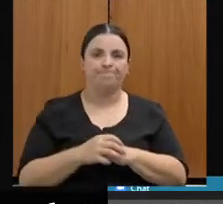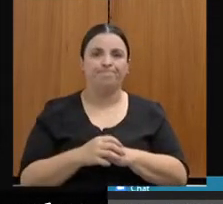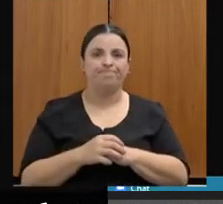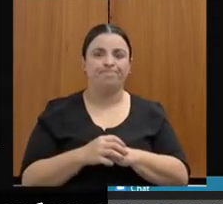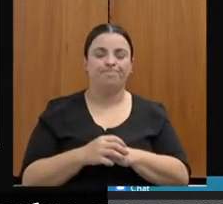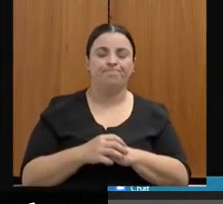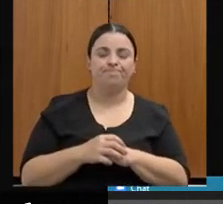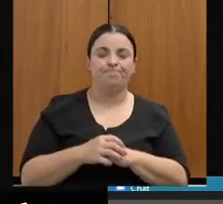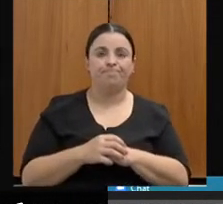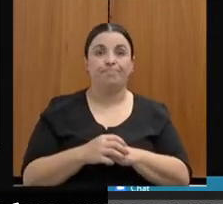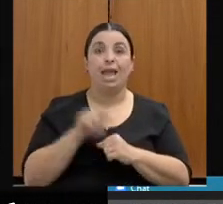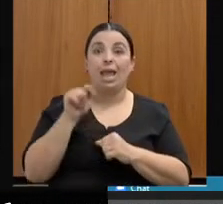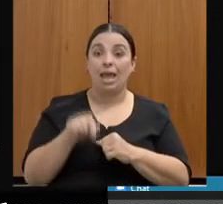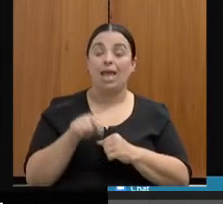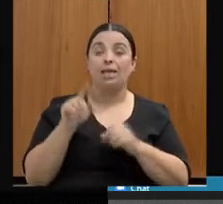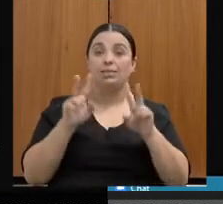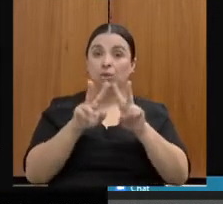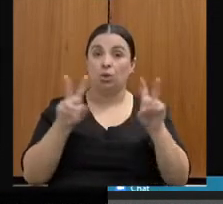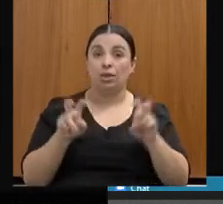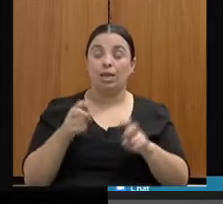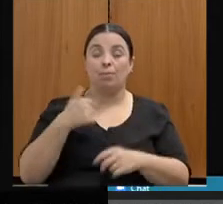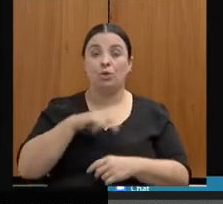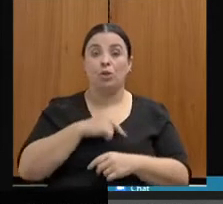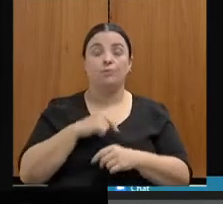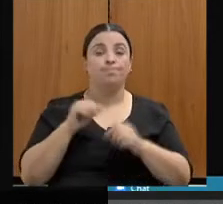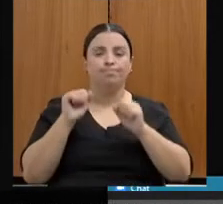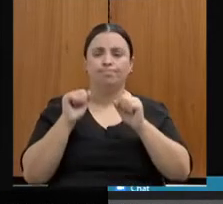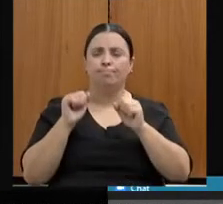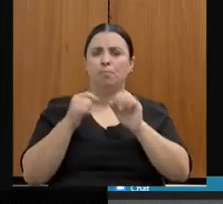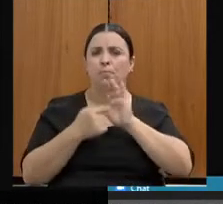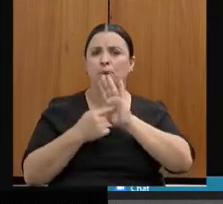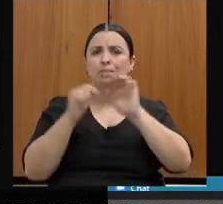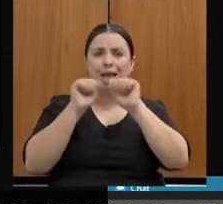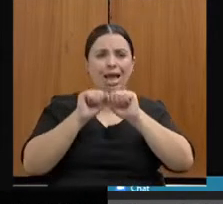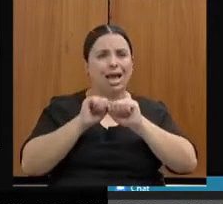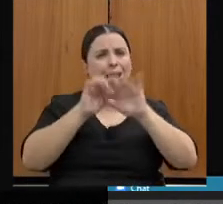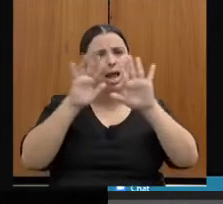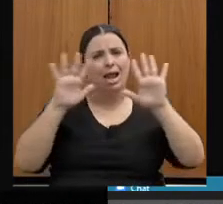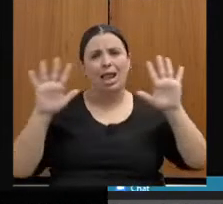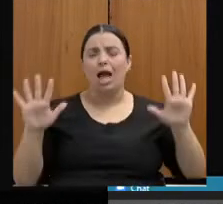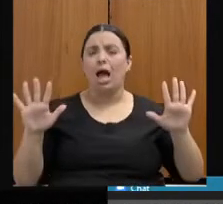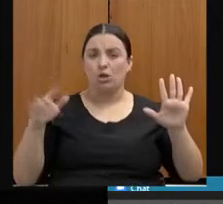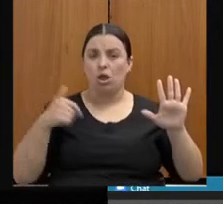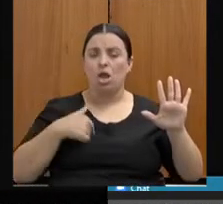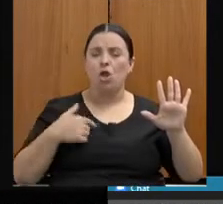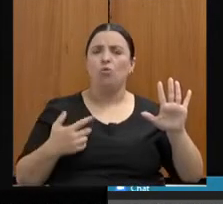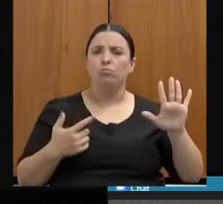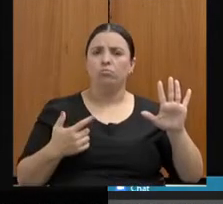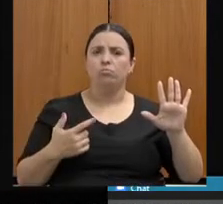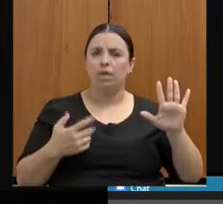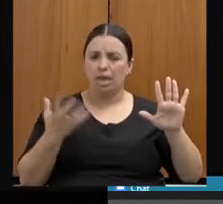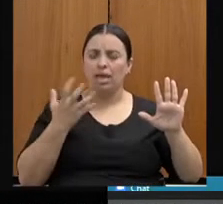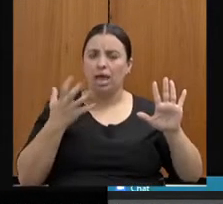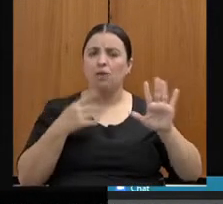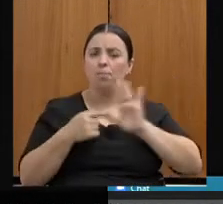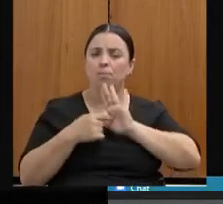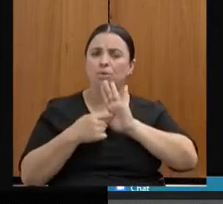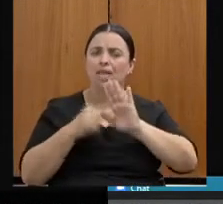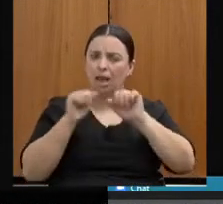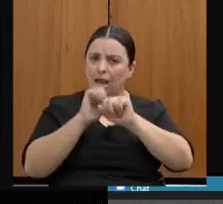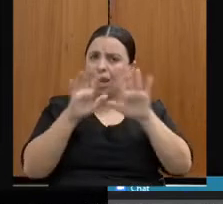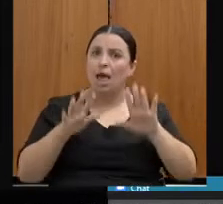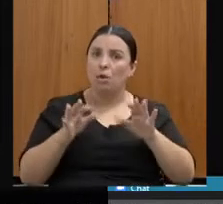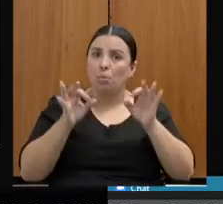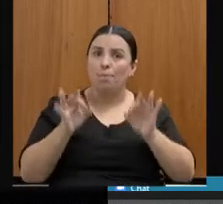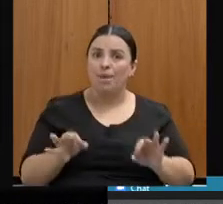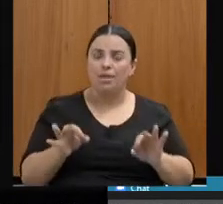Esse é um tema em que nós somos supertransparentes, viu, deputada? Faço questão de ser, porque, embora a